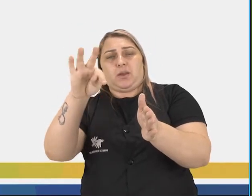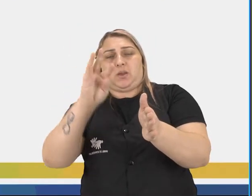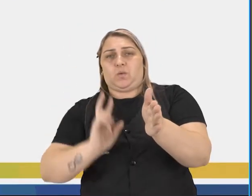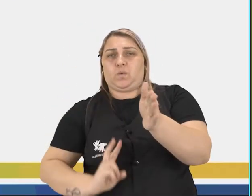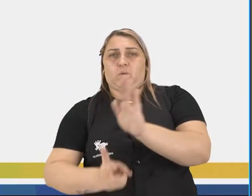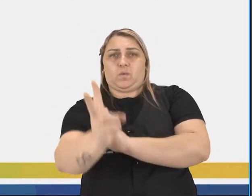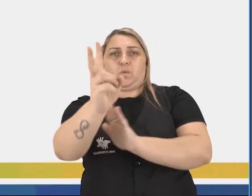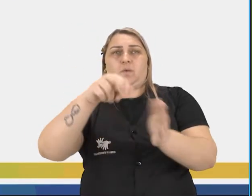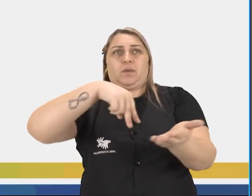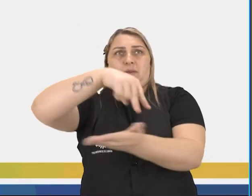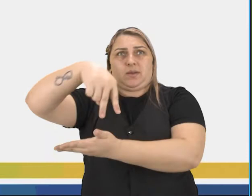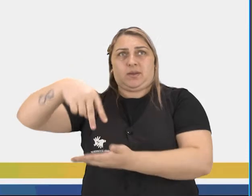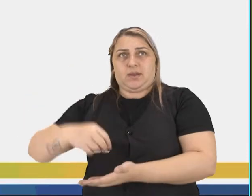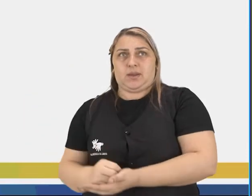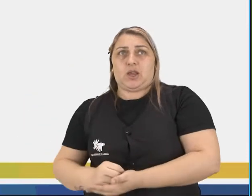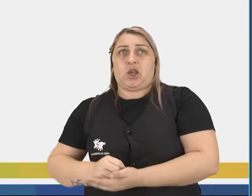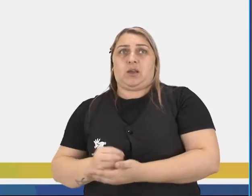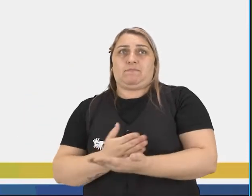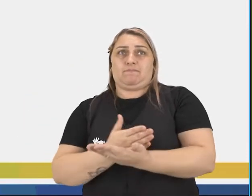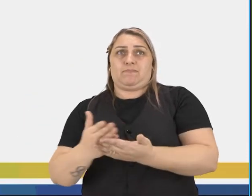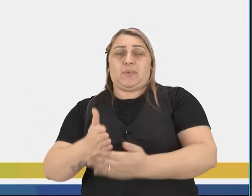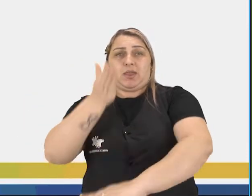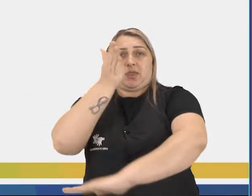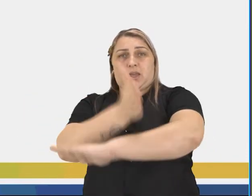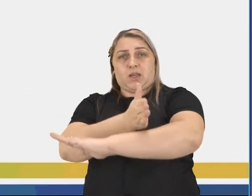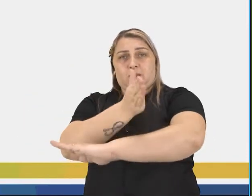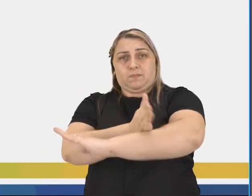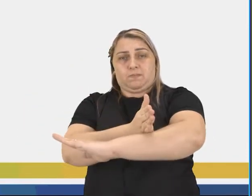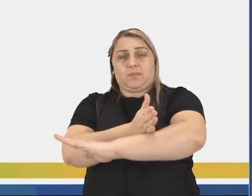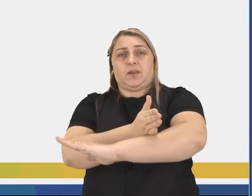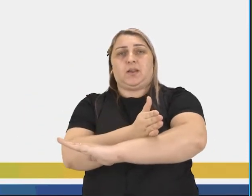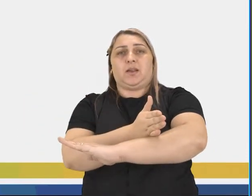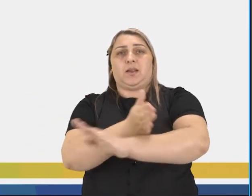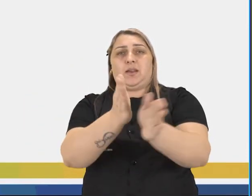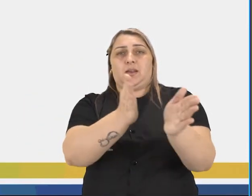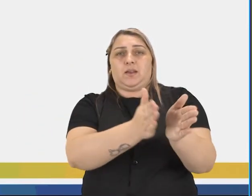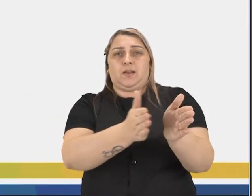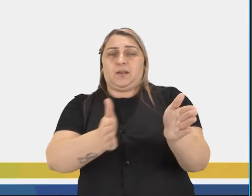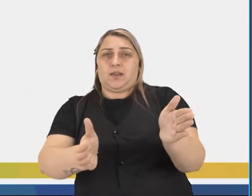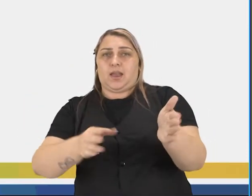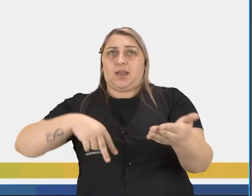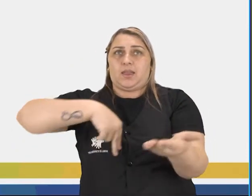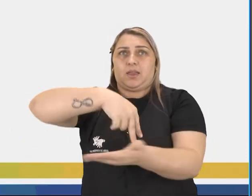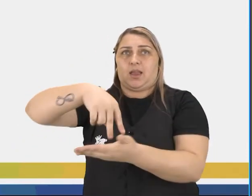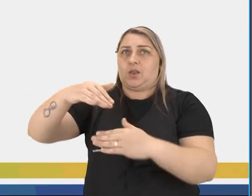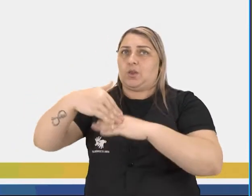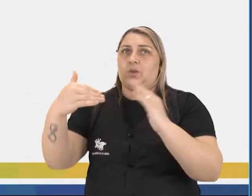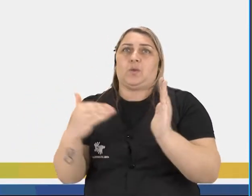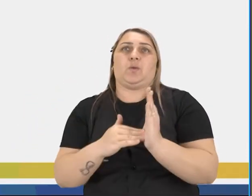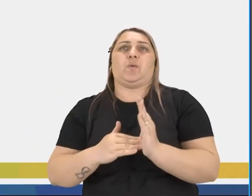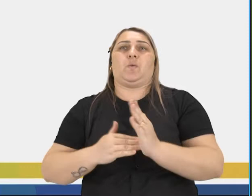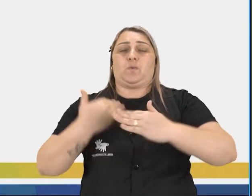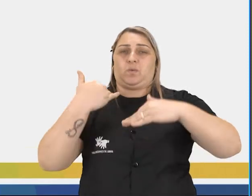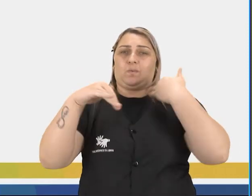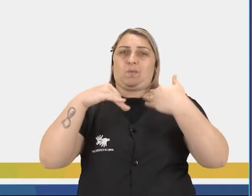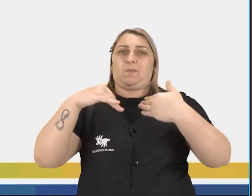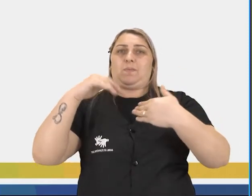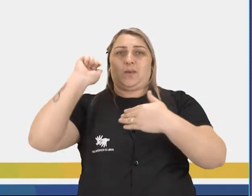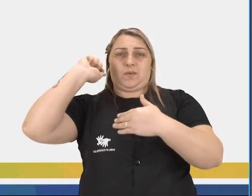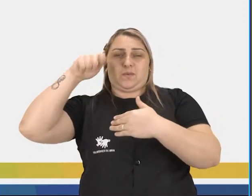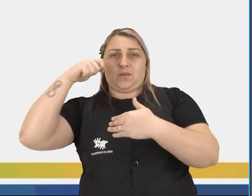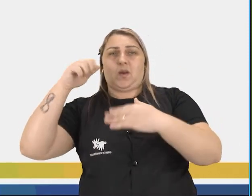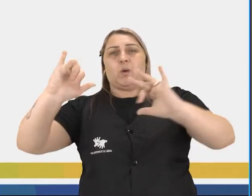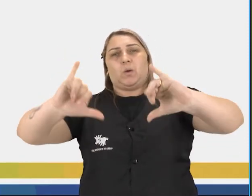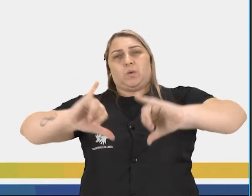Continuando com essas danças milenares, chegamos na Idade Média. Nesse período, a dança, como todos os outros movimentos artísticos,